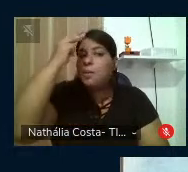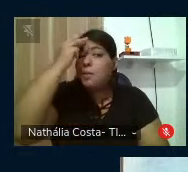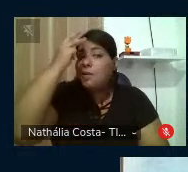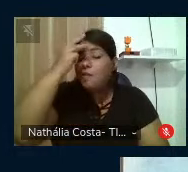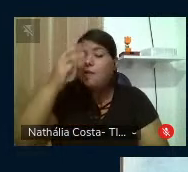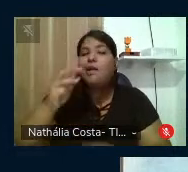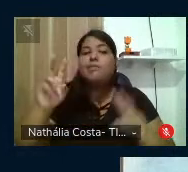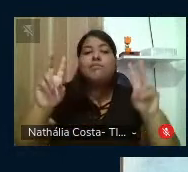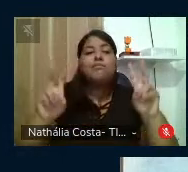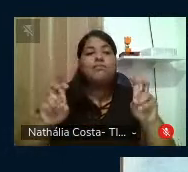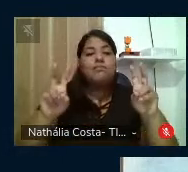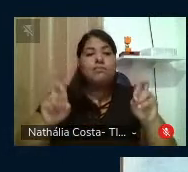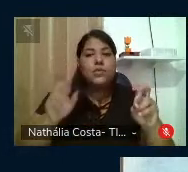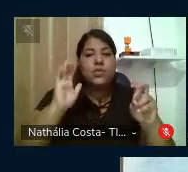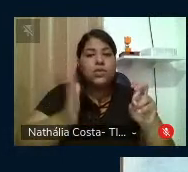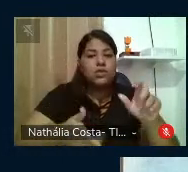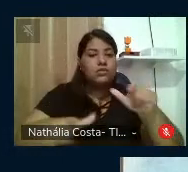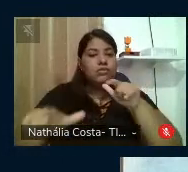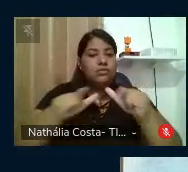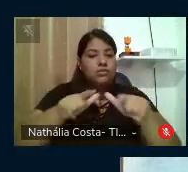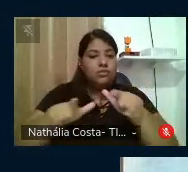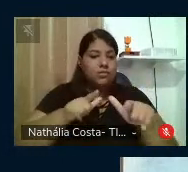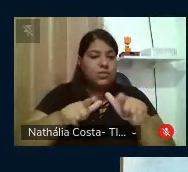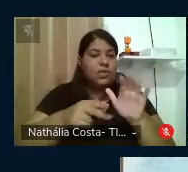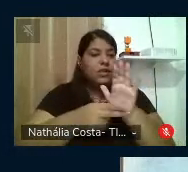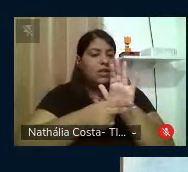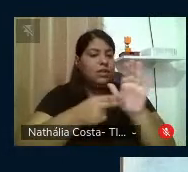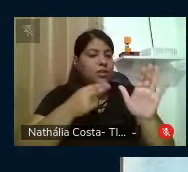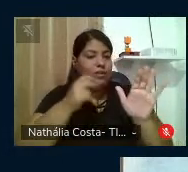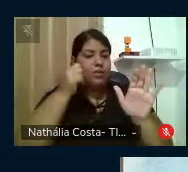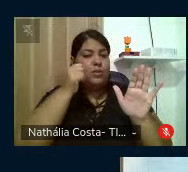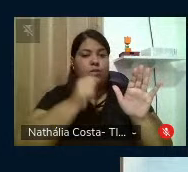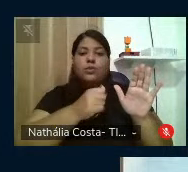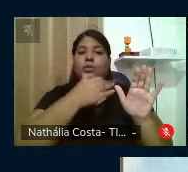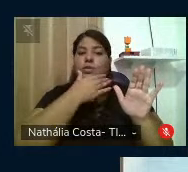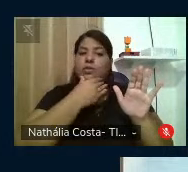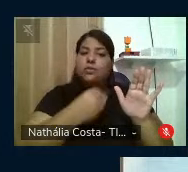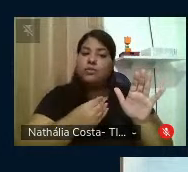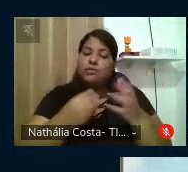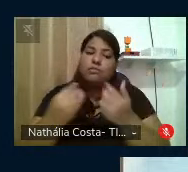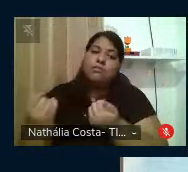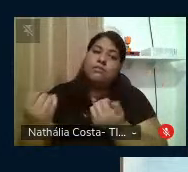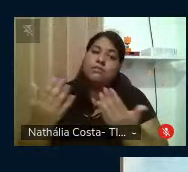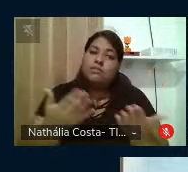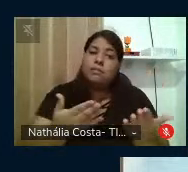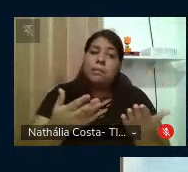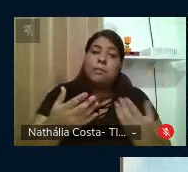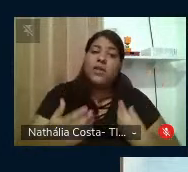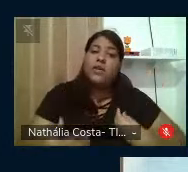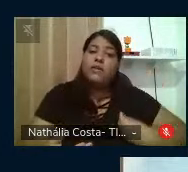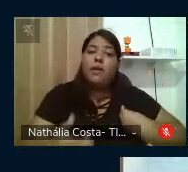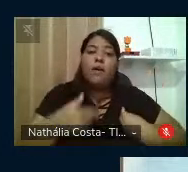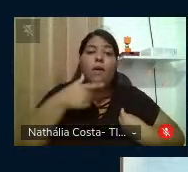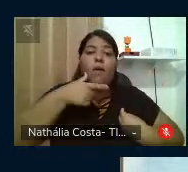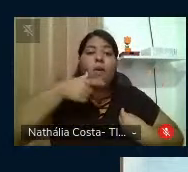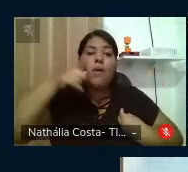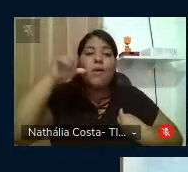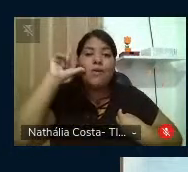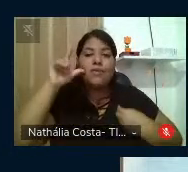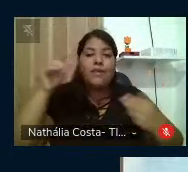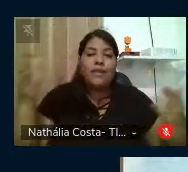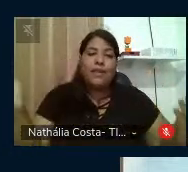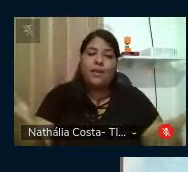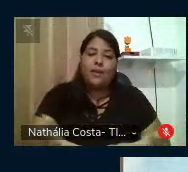temas abordados pelas autoras, pelos autores, que presentificam o ontem, fazendo-o agora